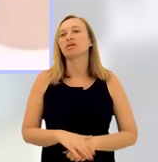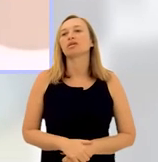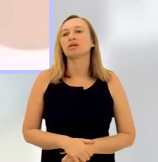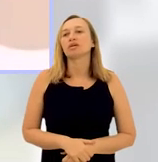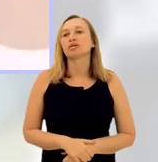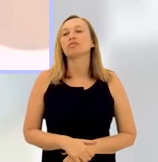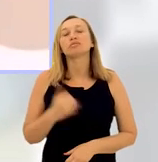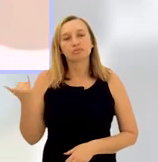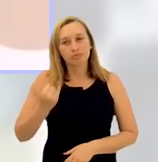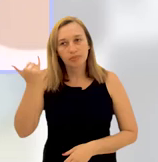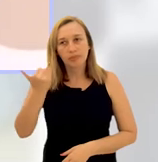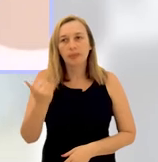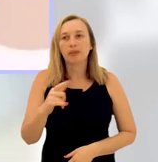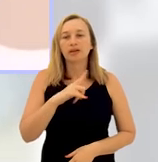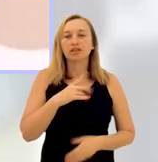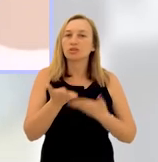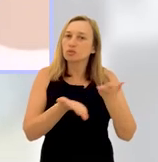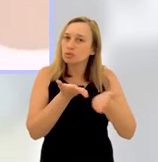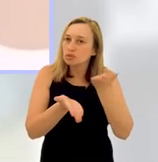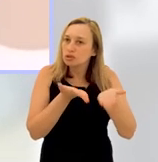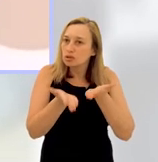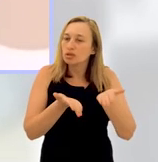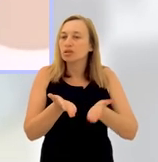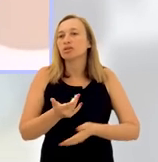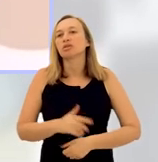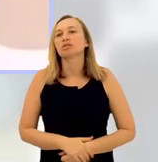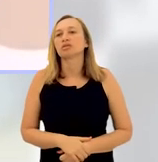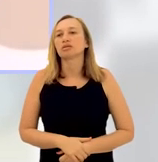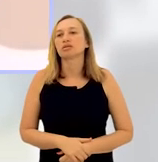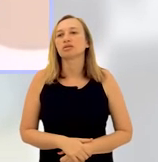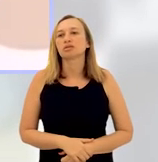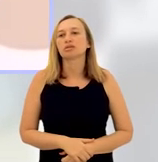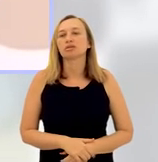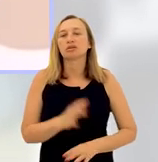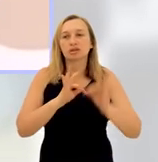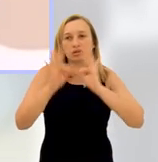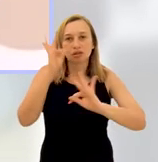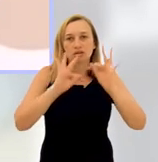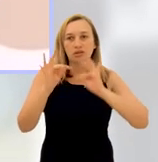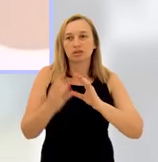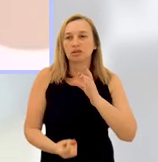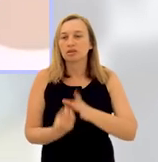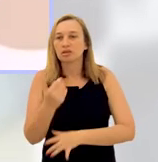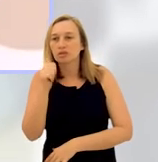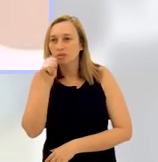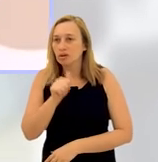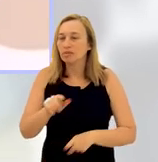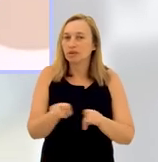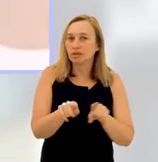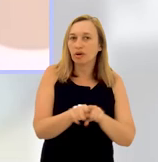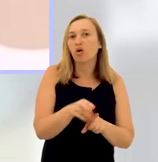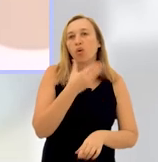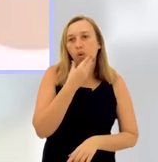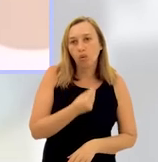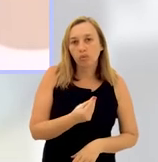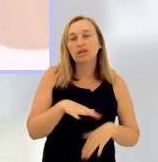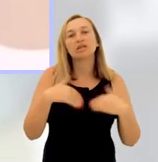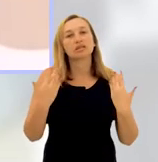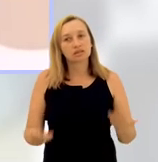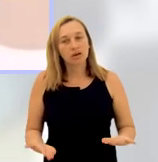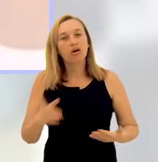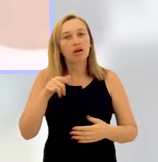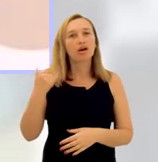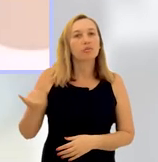na pandemia de Covid-19. Então, é muito importante ter esse cuidado. E o segundo ponto é uma tecnologia que surgiu tanto de mulheres, mas também de